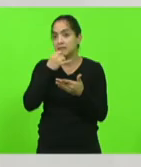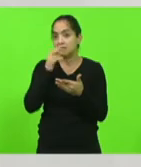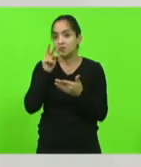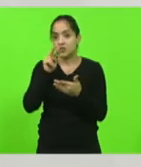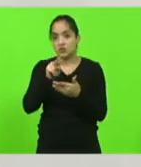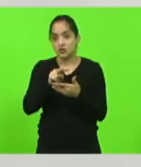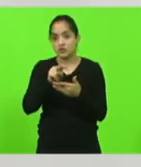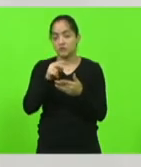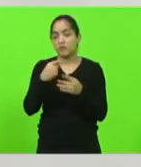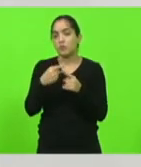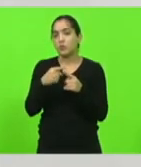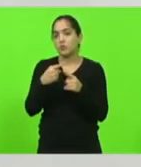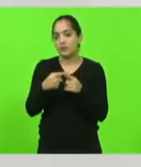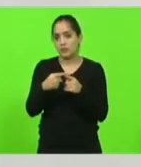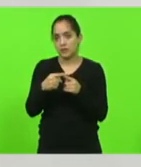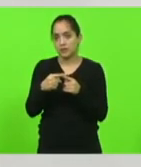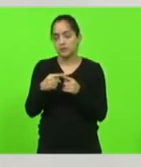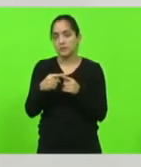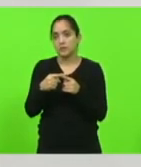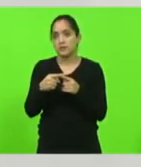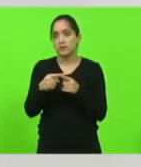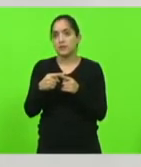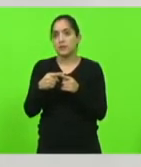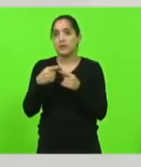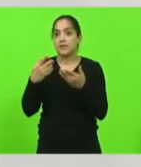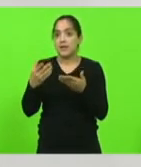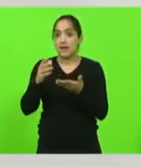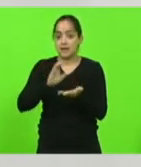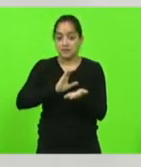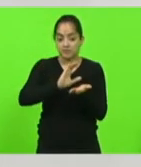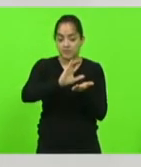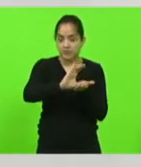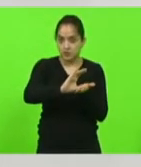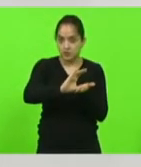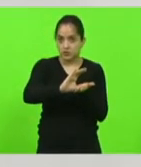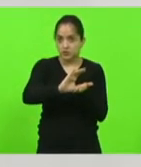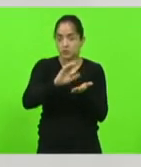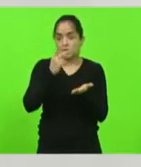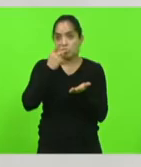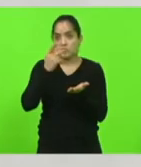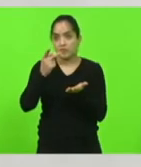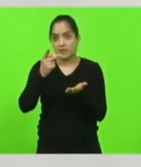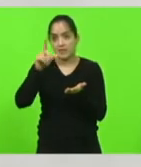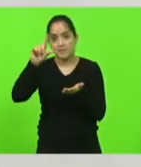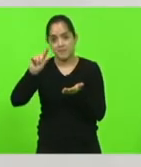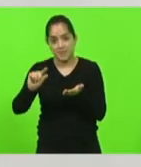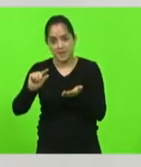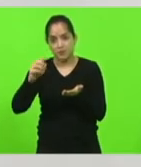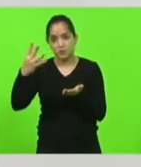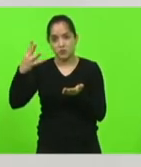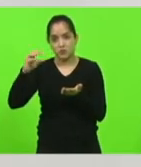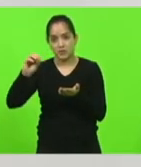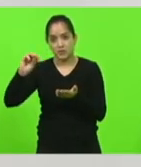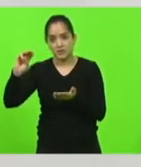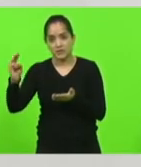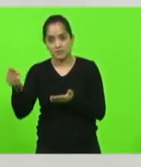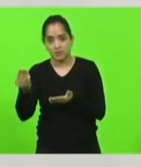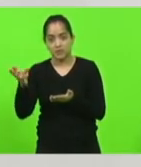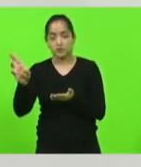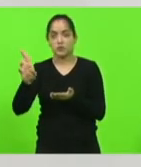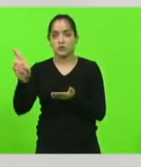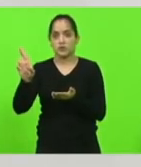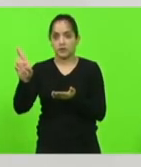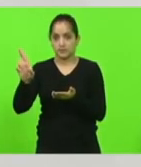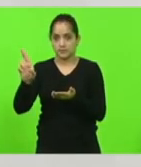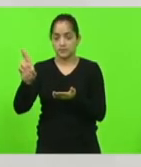porque nós estamos investindo investindo como eu falei menos de 40 milhões de reais nessas rodovias